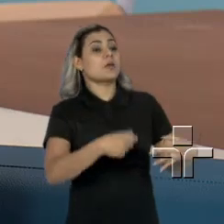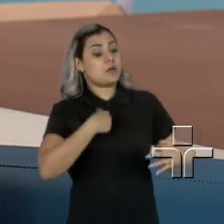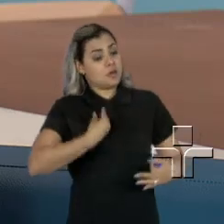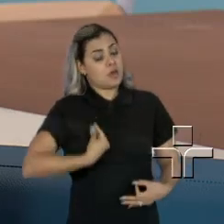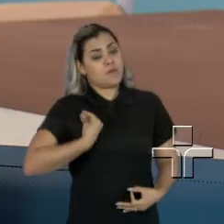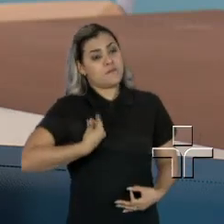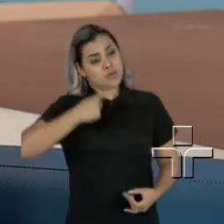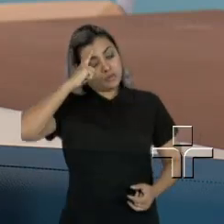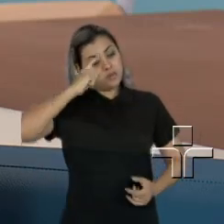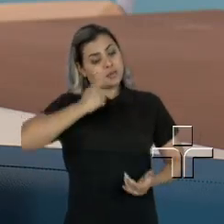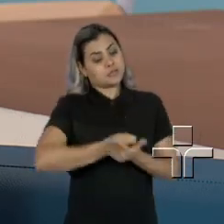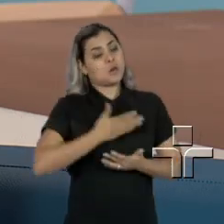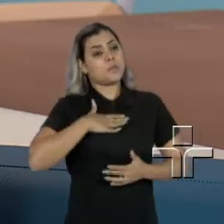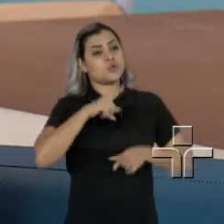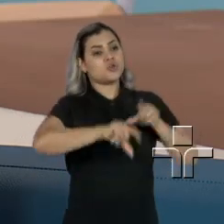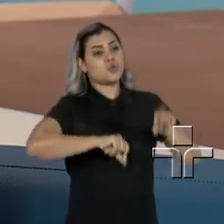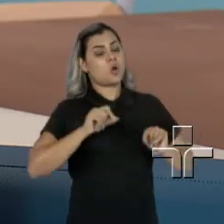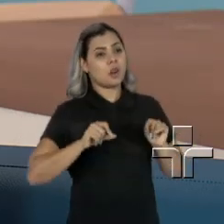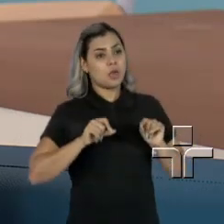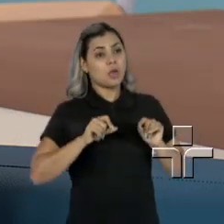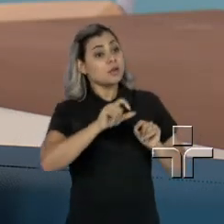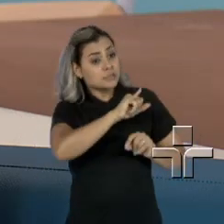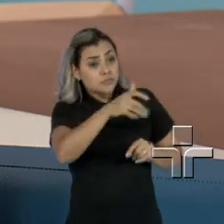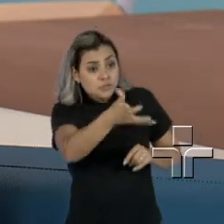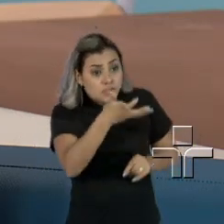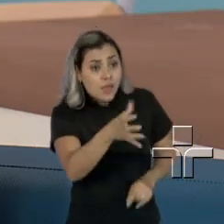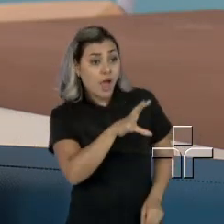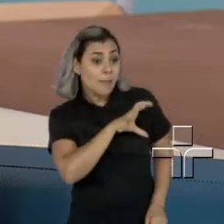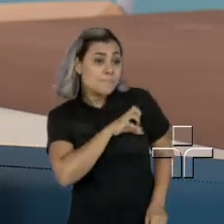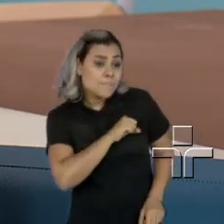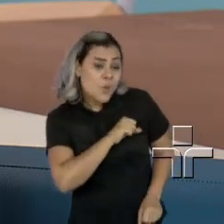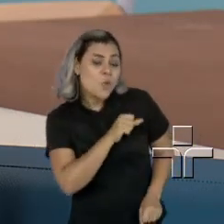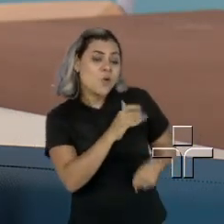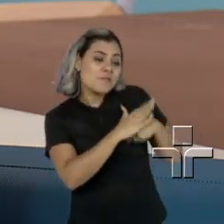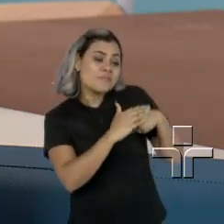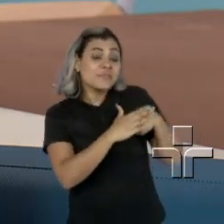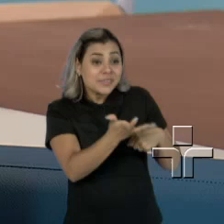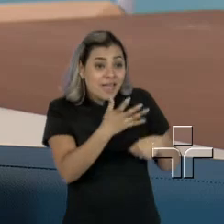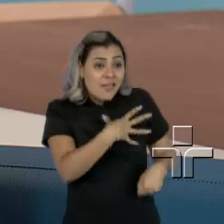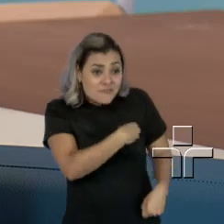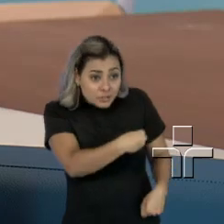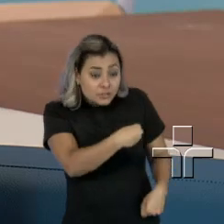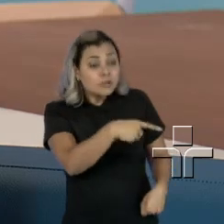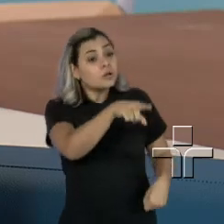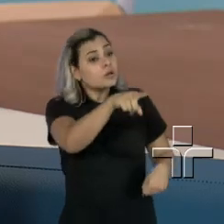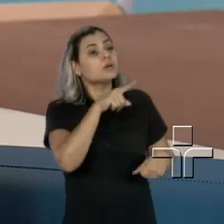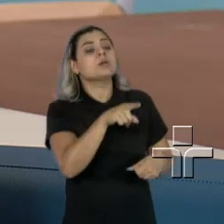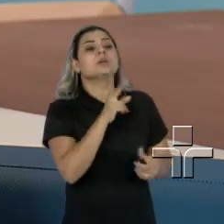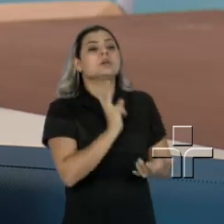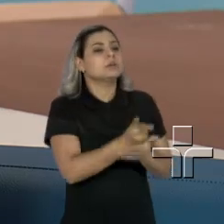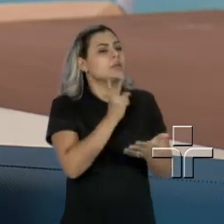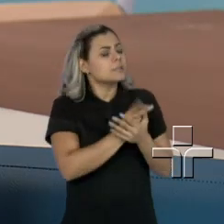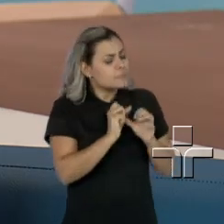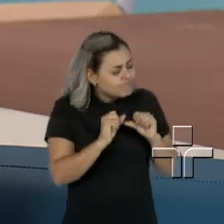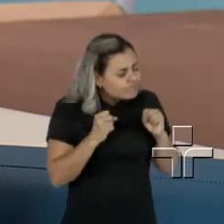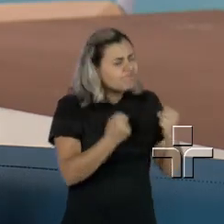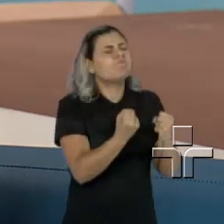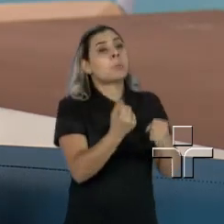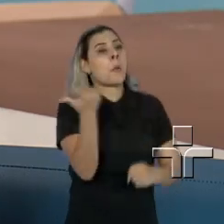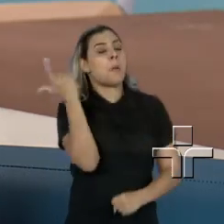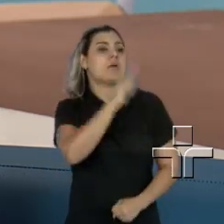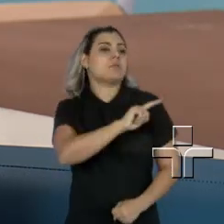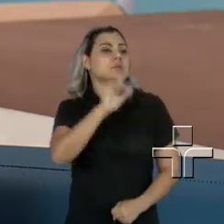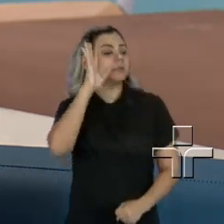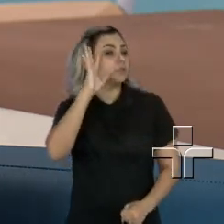vida, o nosso destino. E quem tem esse amor de mãe para dar, ela tem que fazer tudo para realizar esse